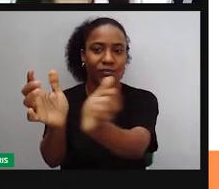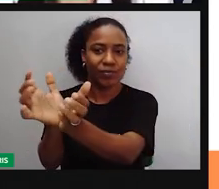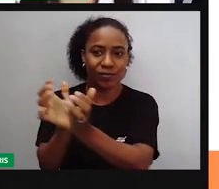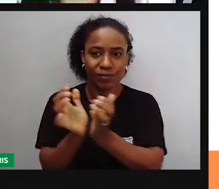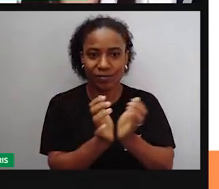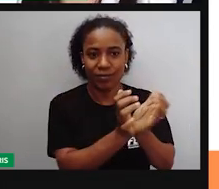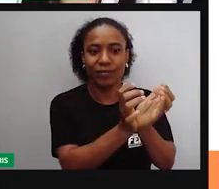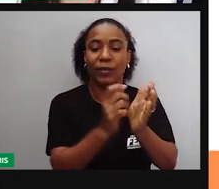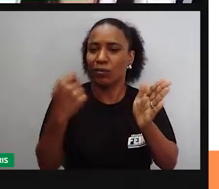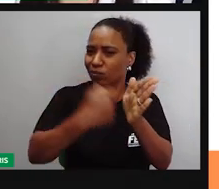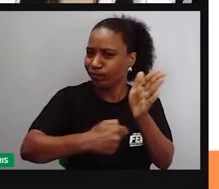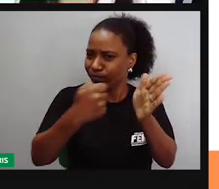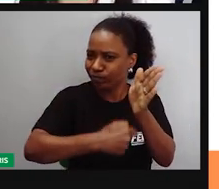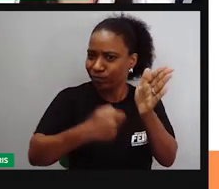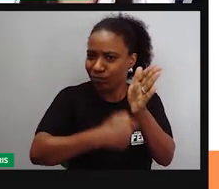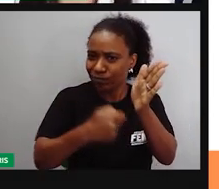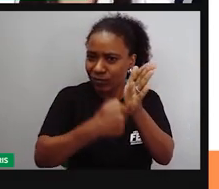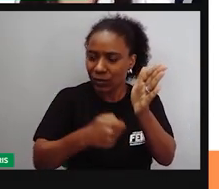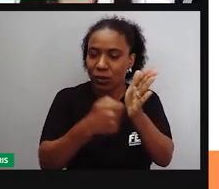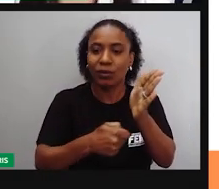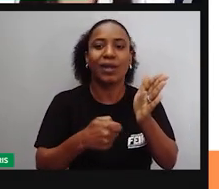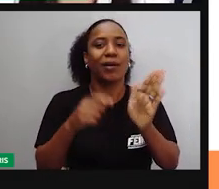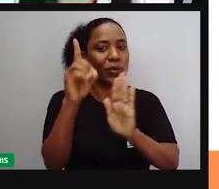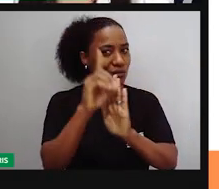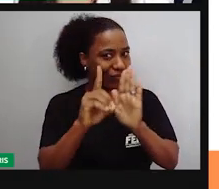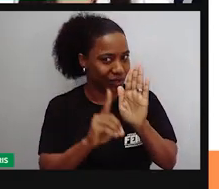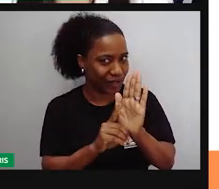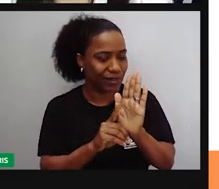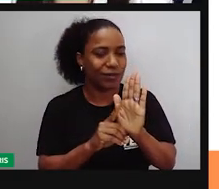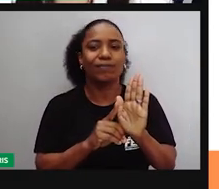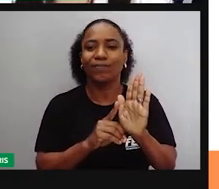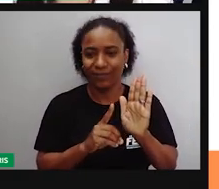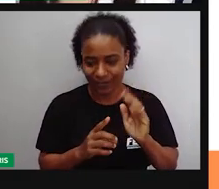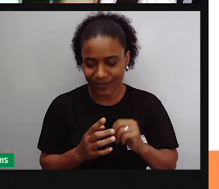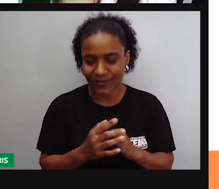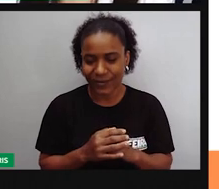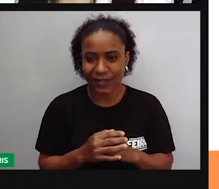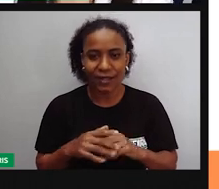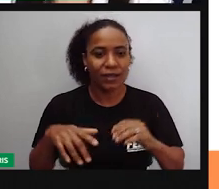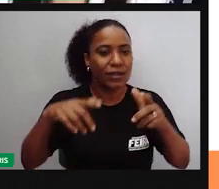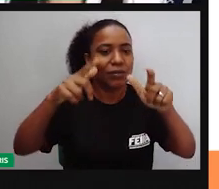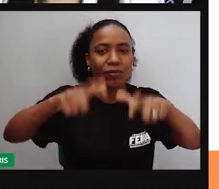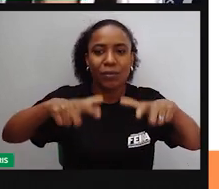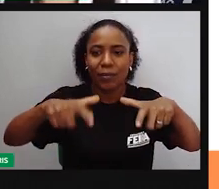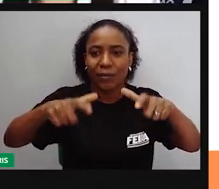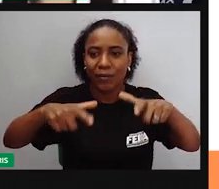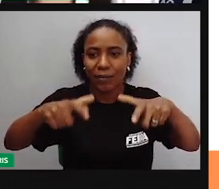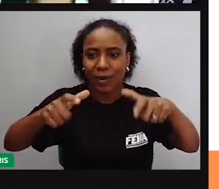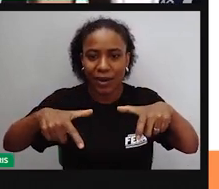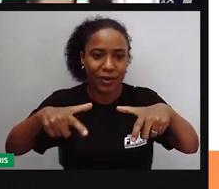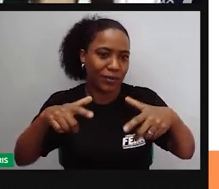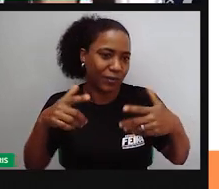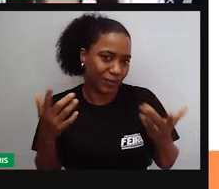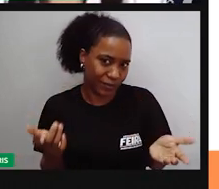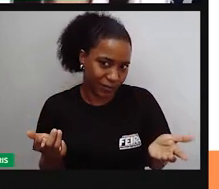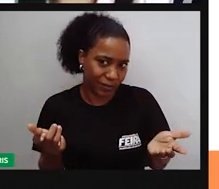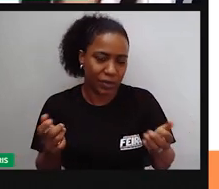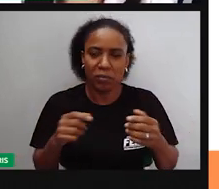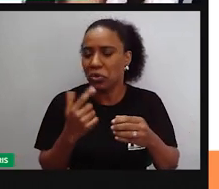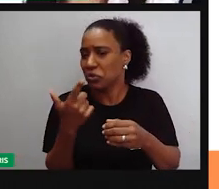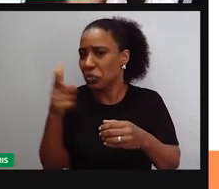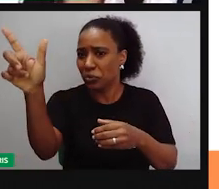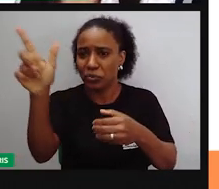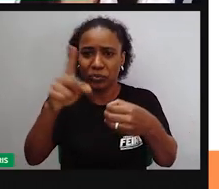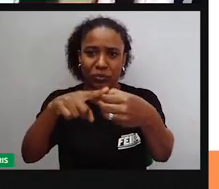lutar pelos seus direitos, principalmente, que não moram num bairro, que podem morar, por exemplo, num distrito,